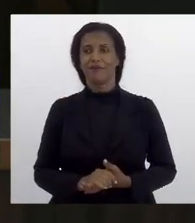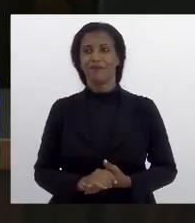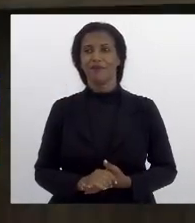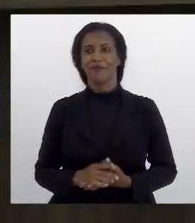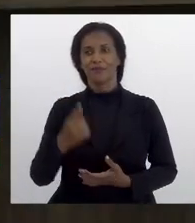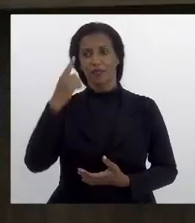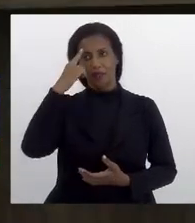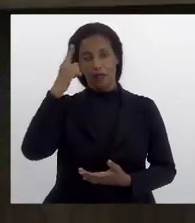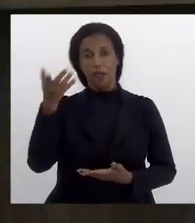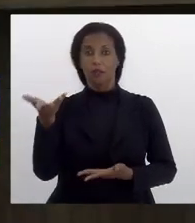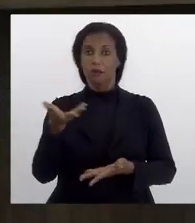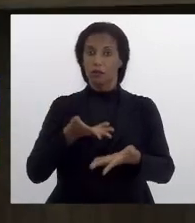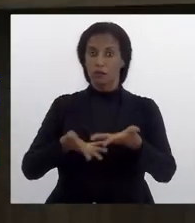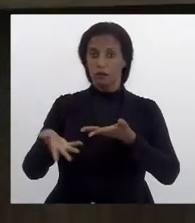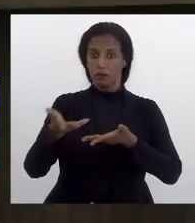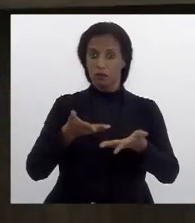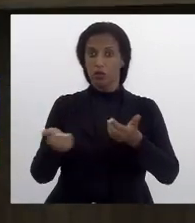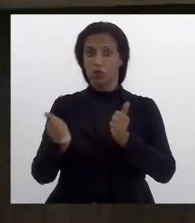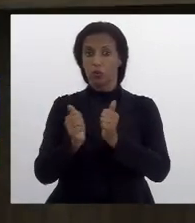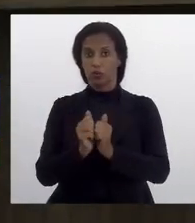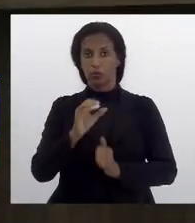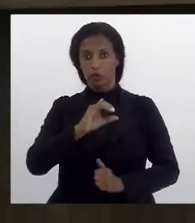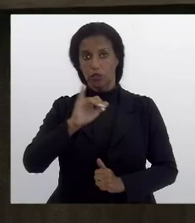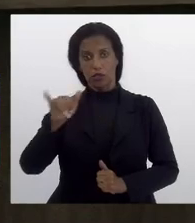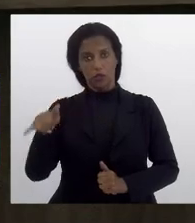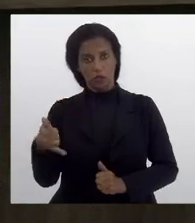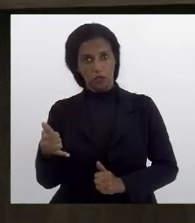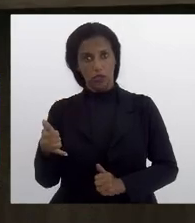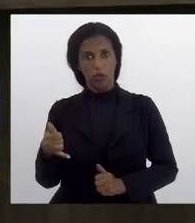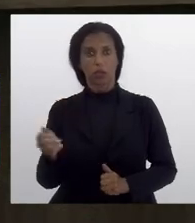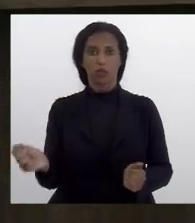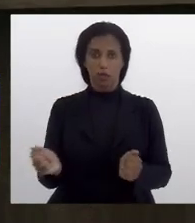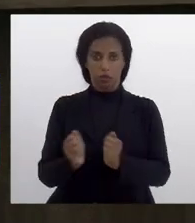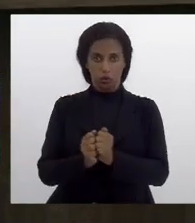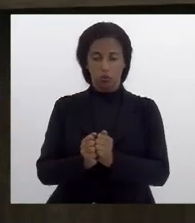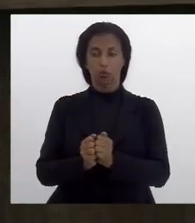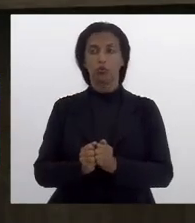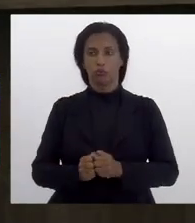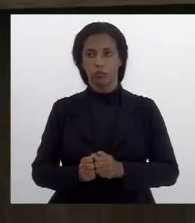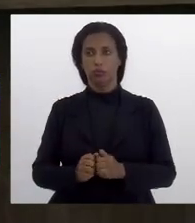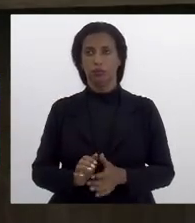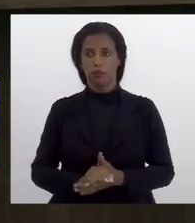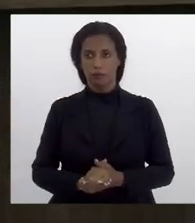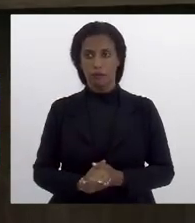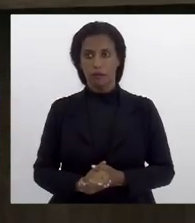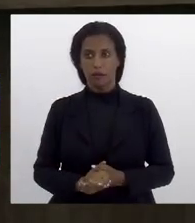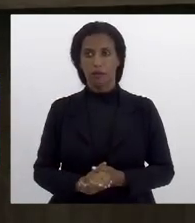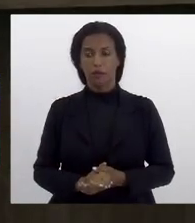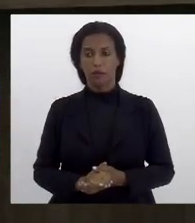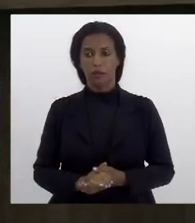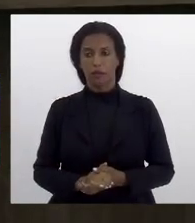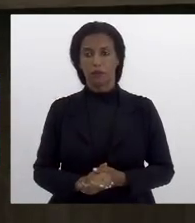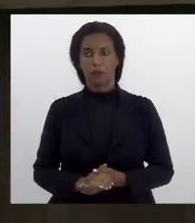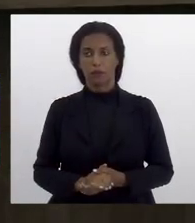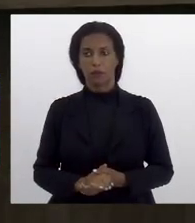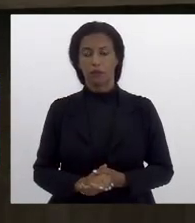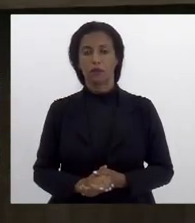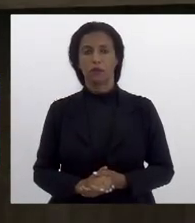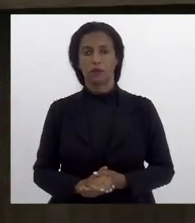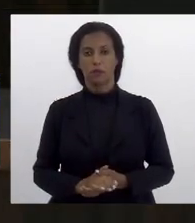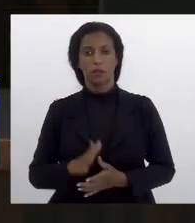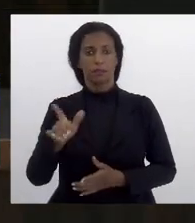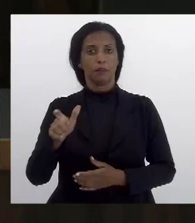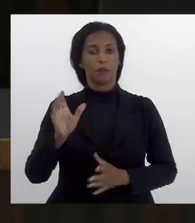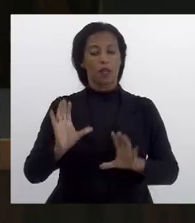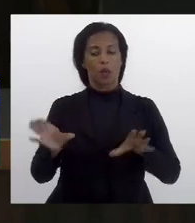de fazer integrado com a CCJ a CCJ estará junto mas será puxada pela comissão pela comissão da